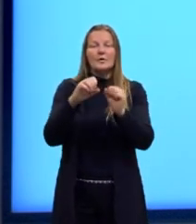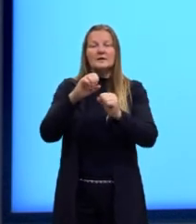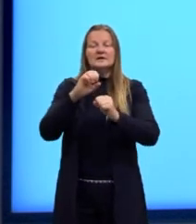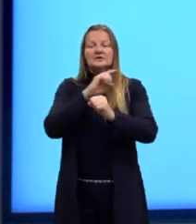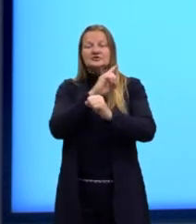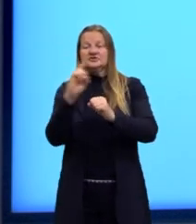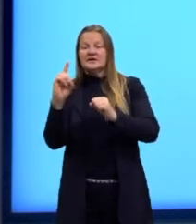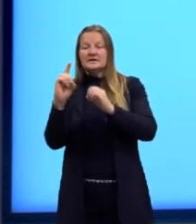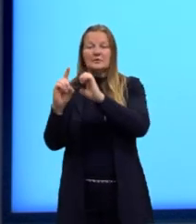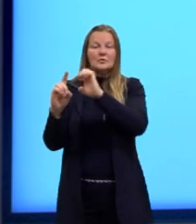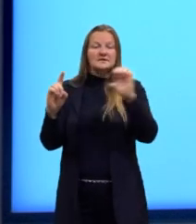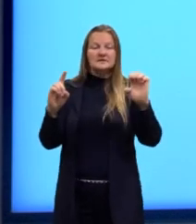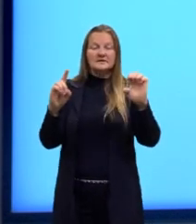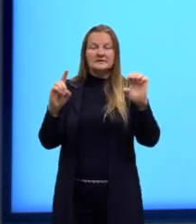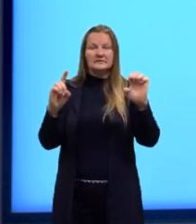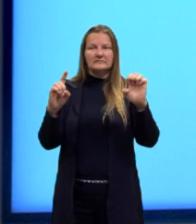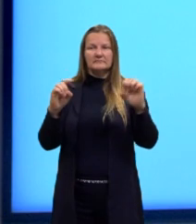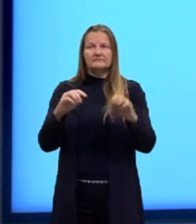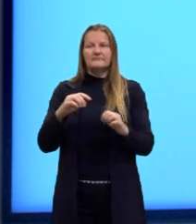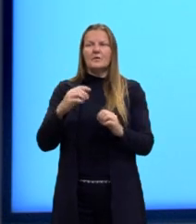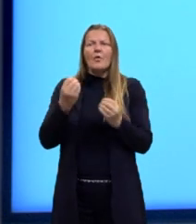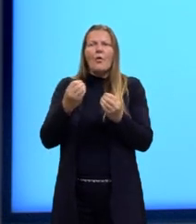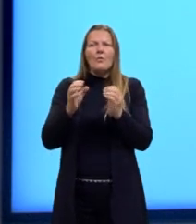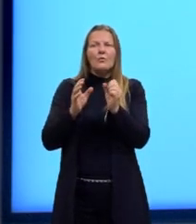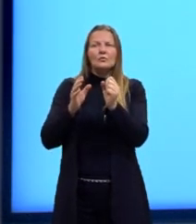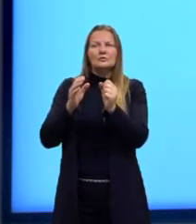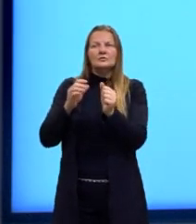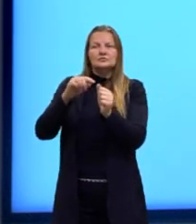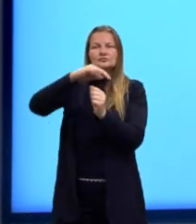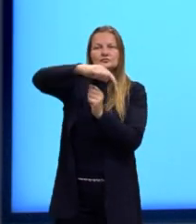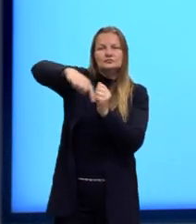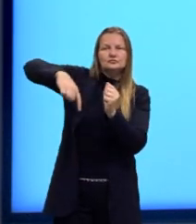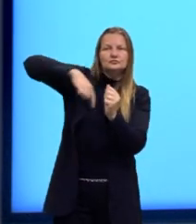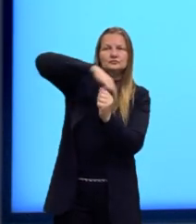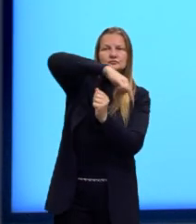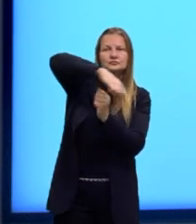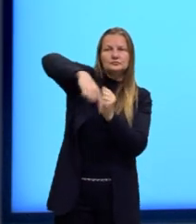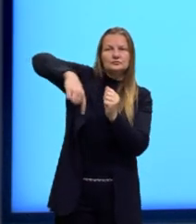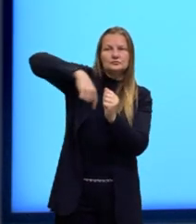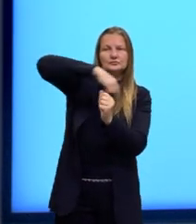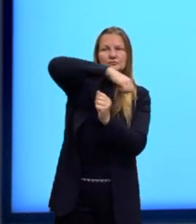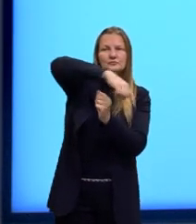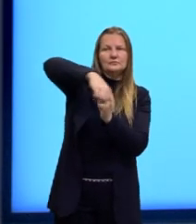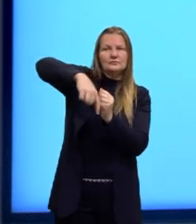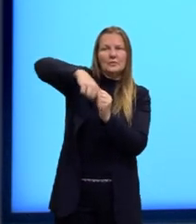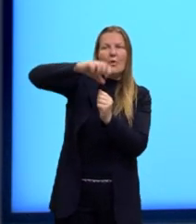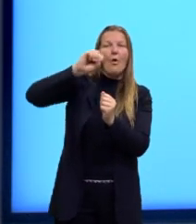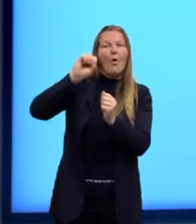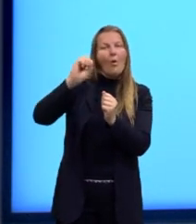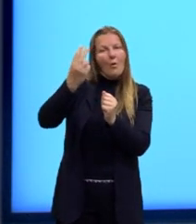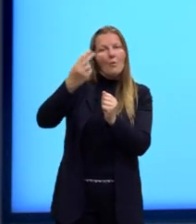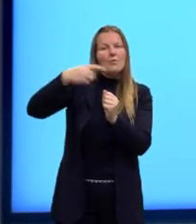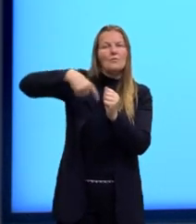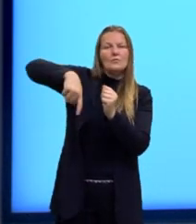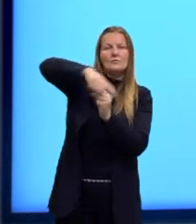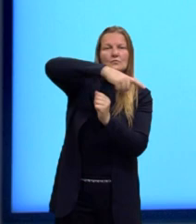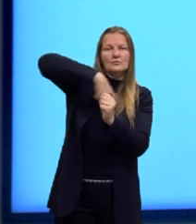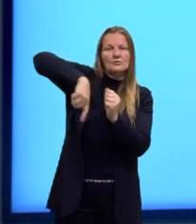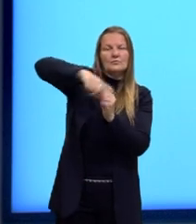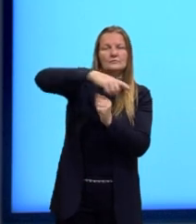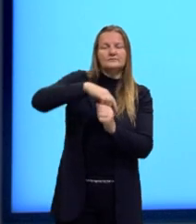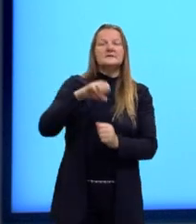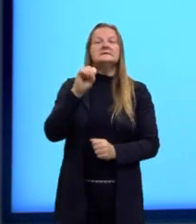lado que ele está girando. Tá, mas, então, o que é o spin do elétron, né? Digamos, então, que aqui a gente tem um elétron, certo?